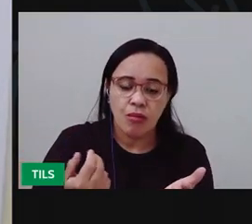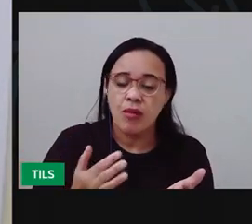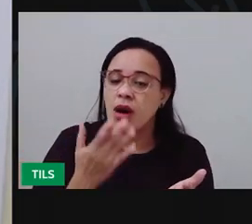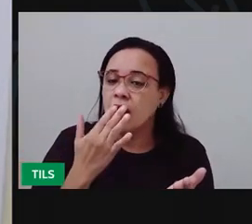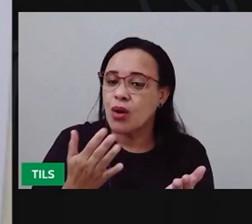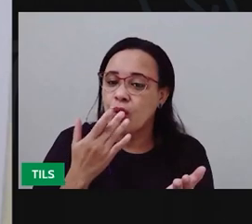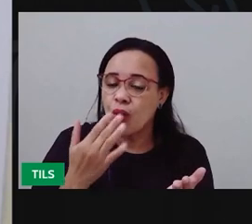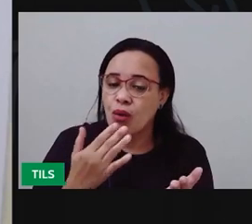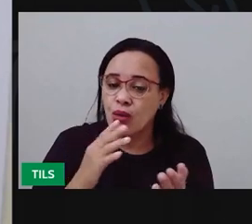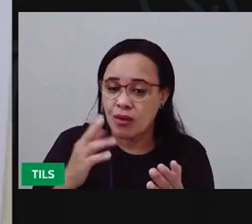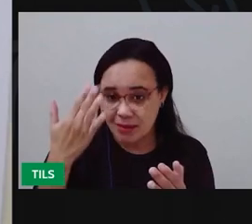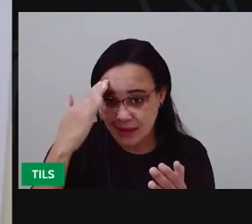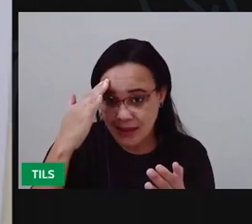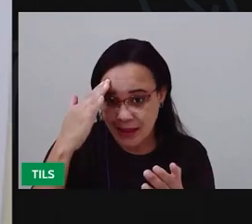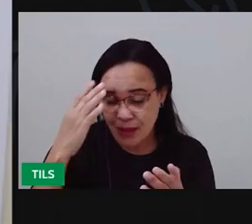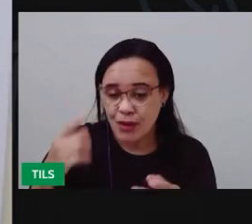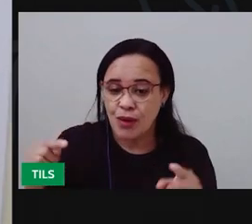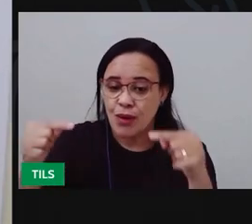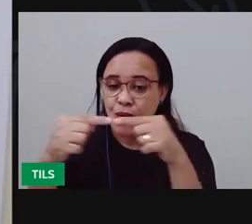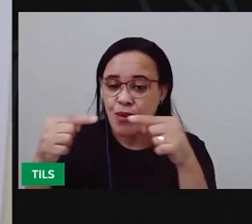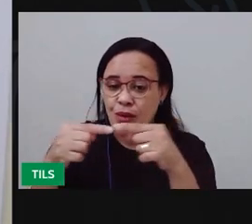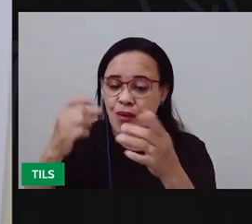se fosse um carimbo, tá?